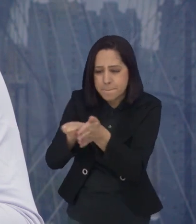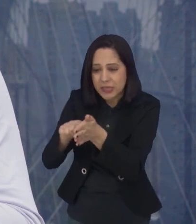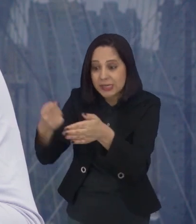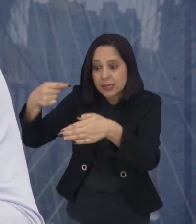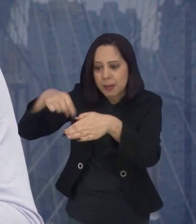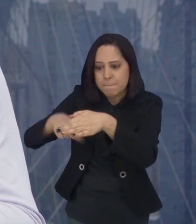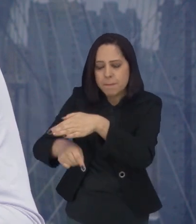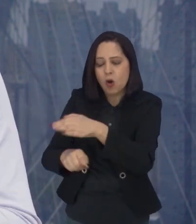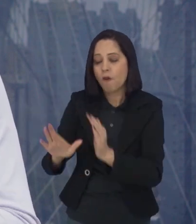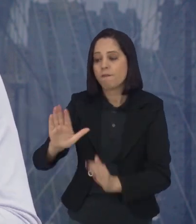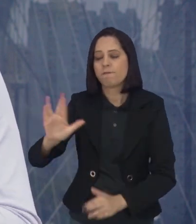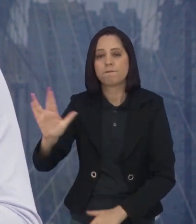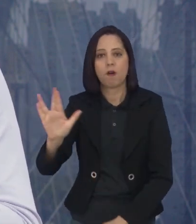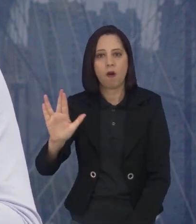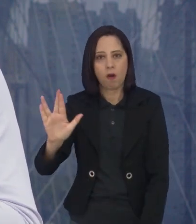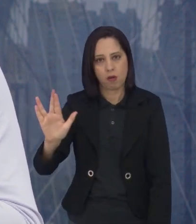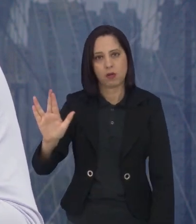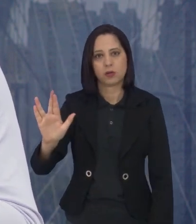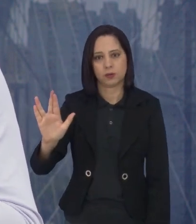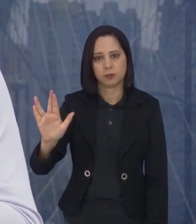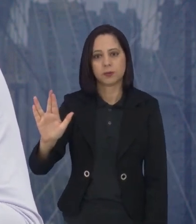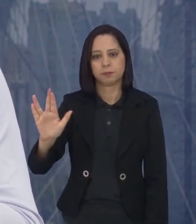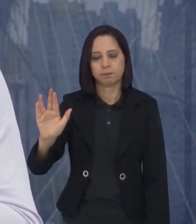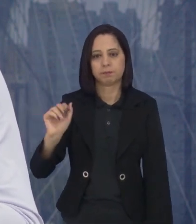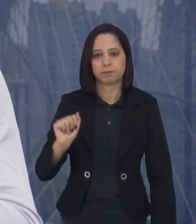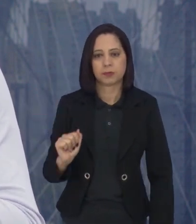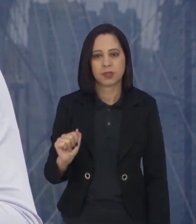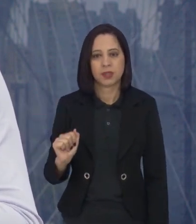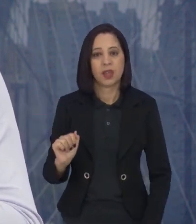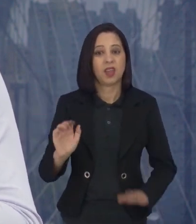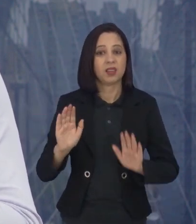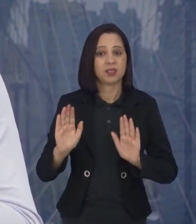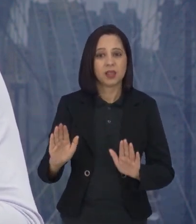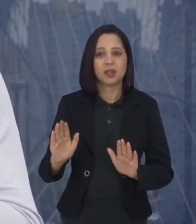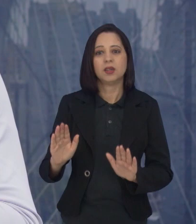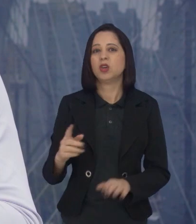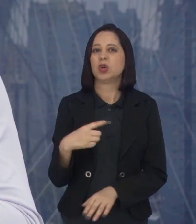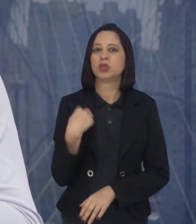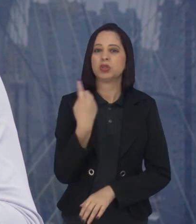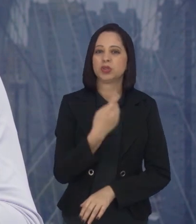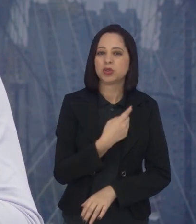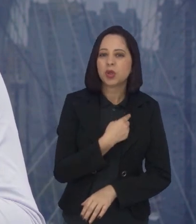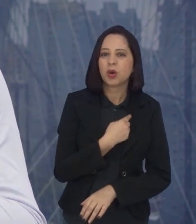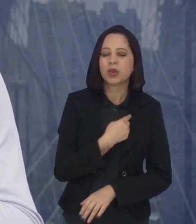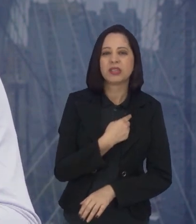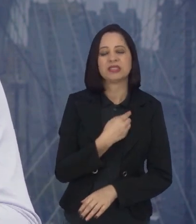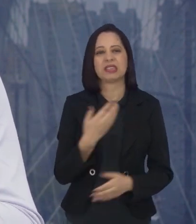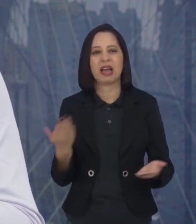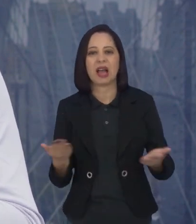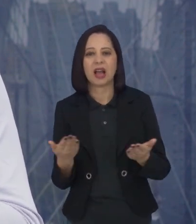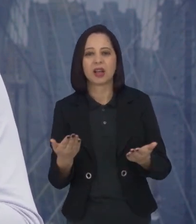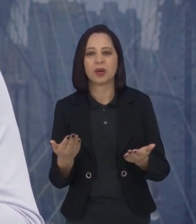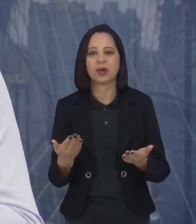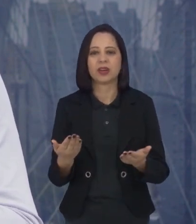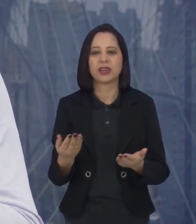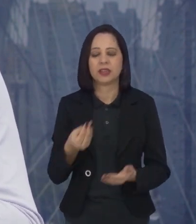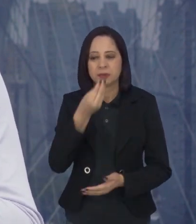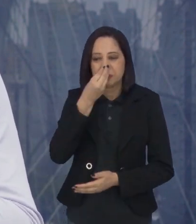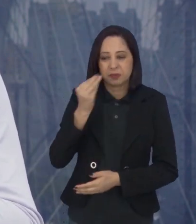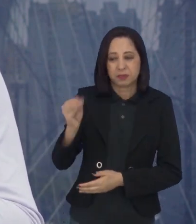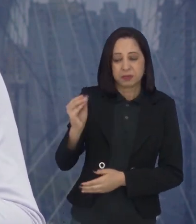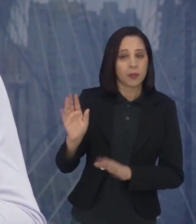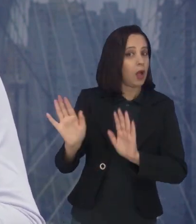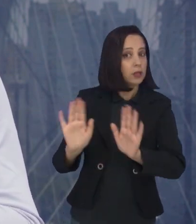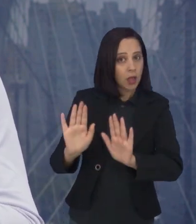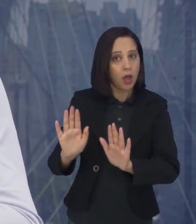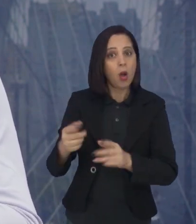Estudando o cannabis, enfim, não dá mais para a gente se esconder atrás de algo e falando que não tem estudo,